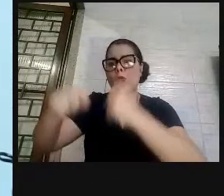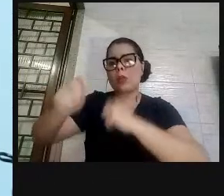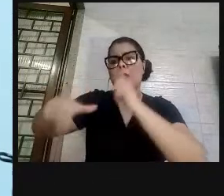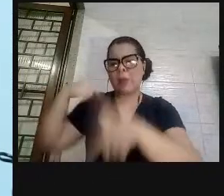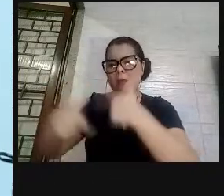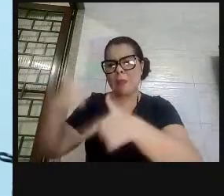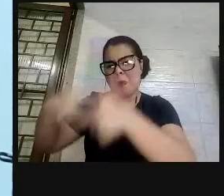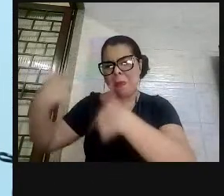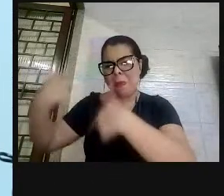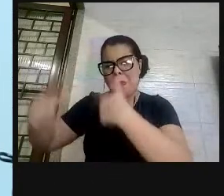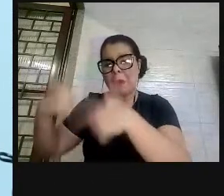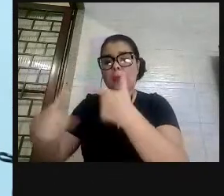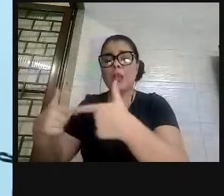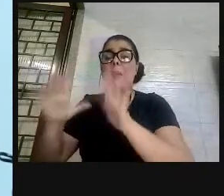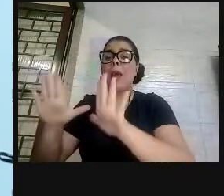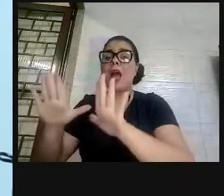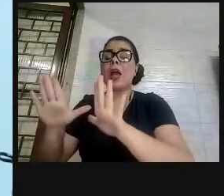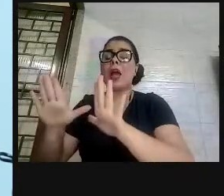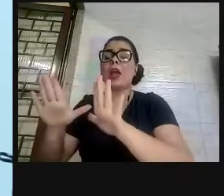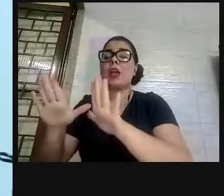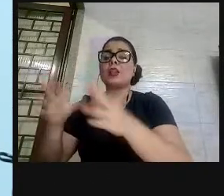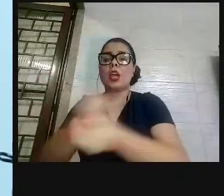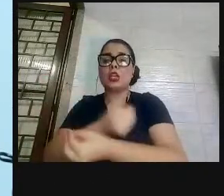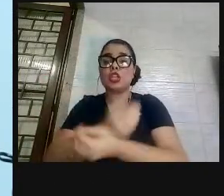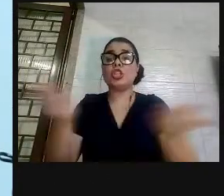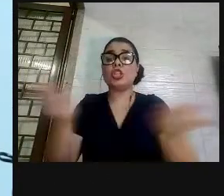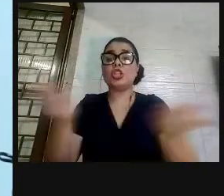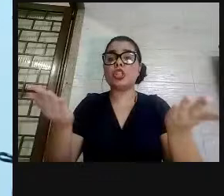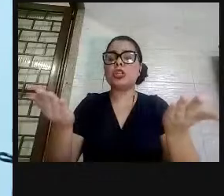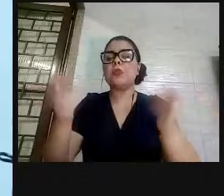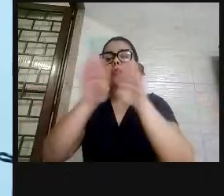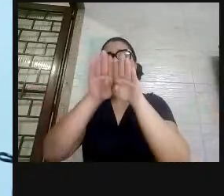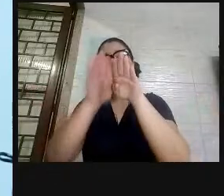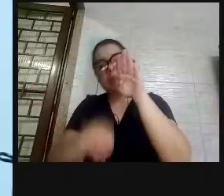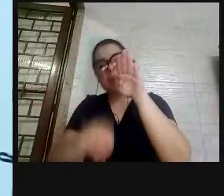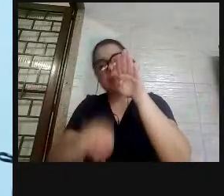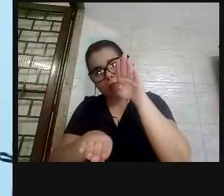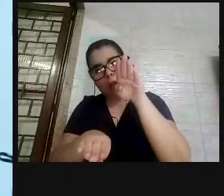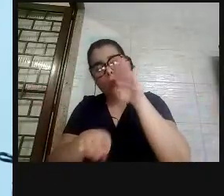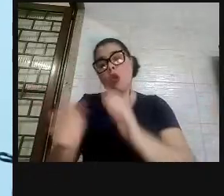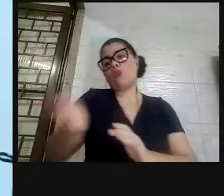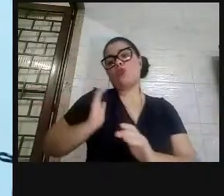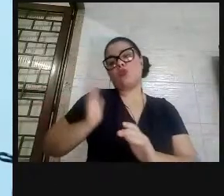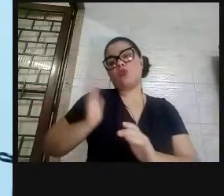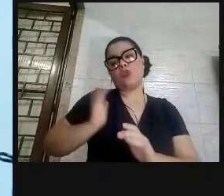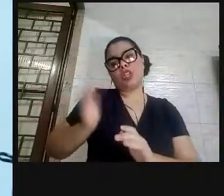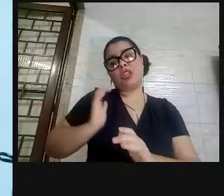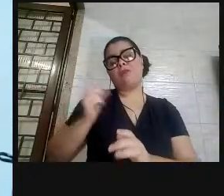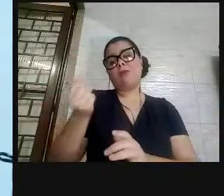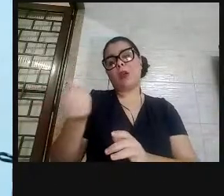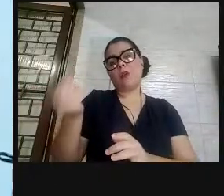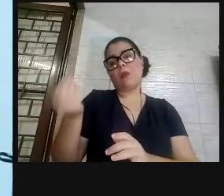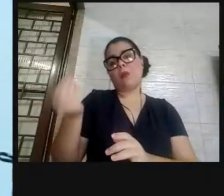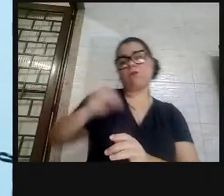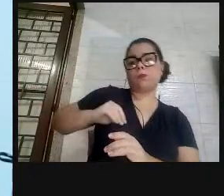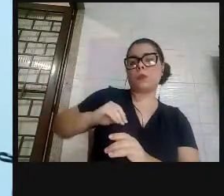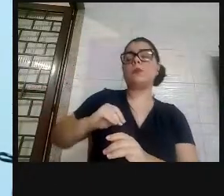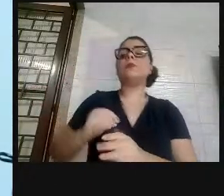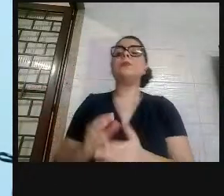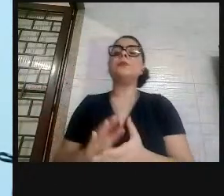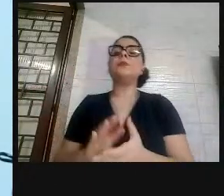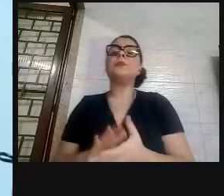trabalhadores, mas é um bolo distribuído de maneira desigual. Os ricos ficam com a maioria do bolo, com a maioria da riqueza,